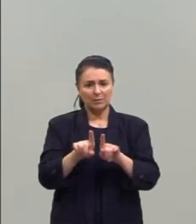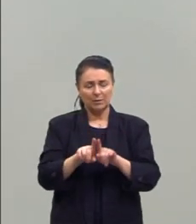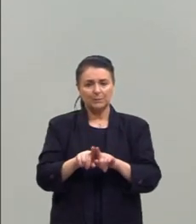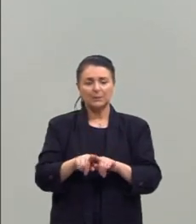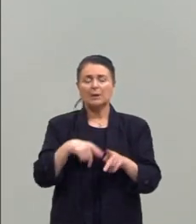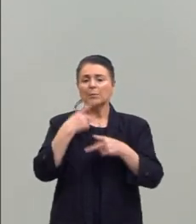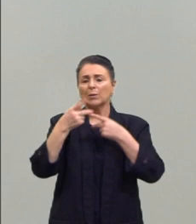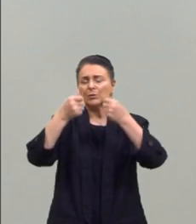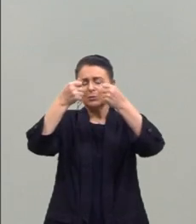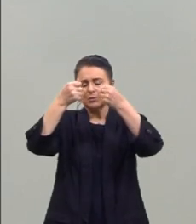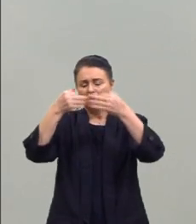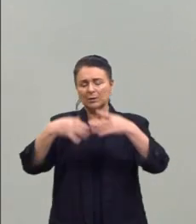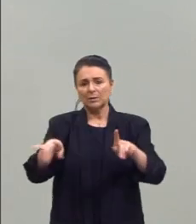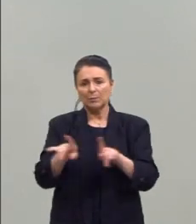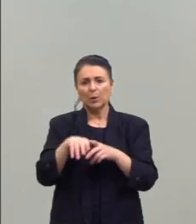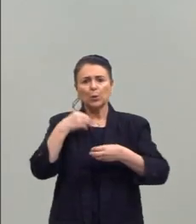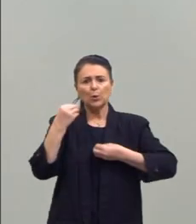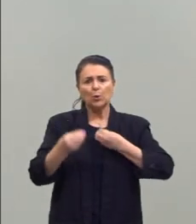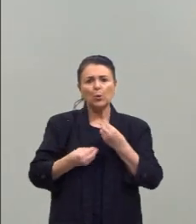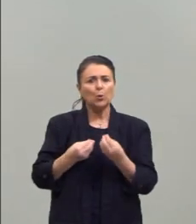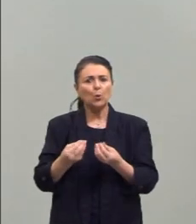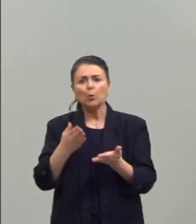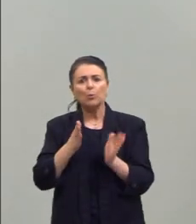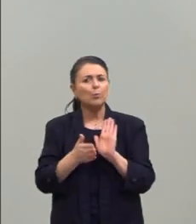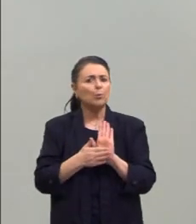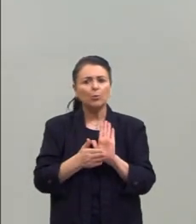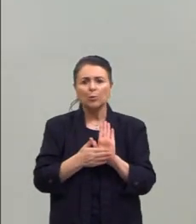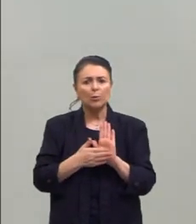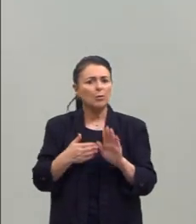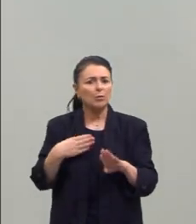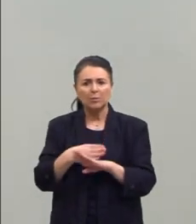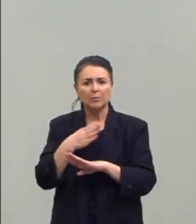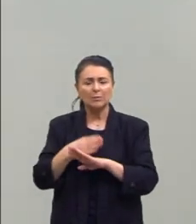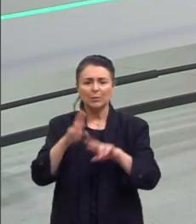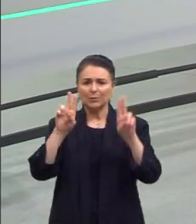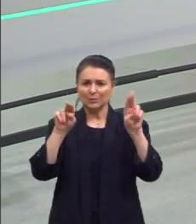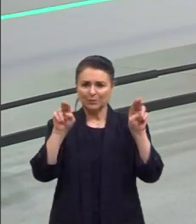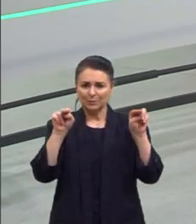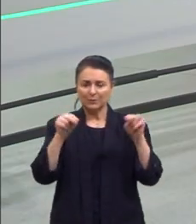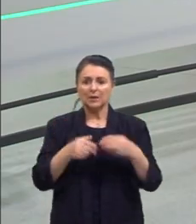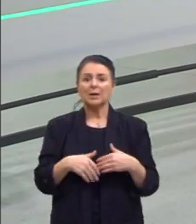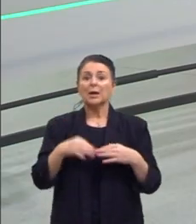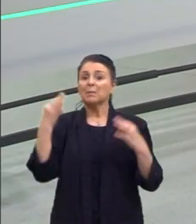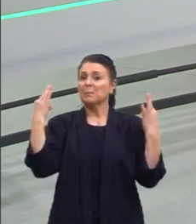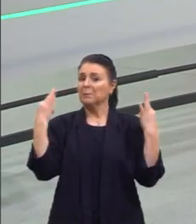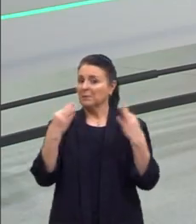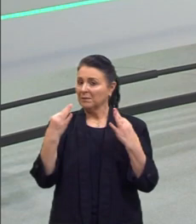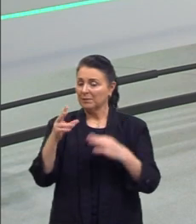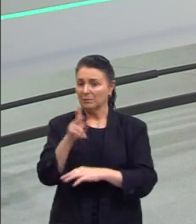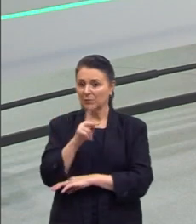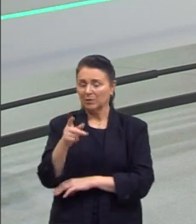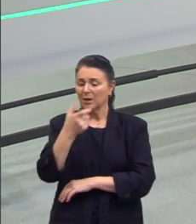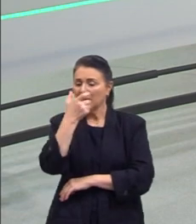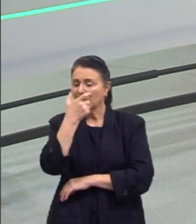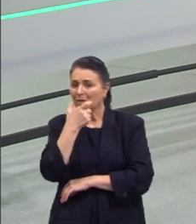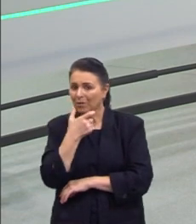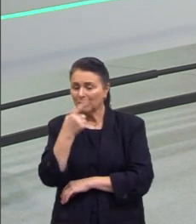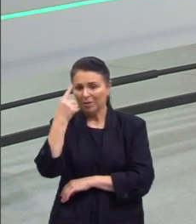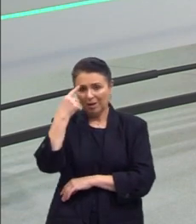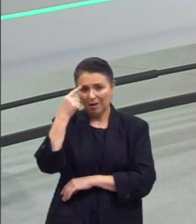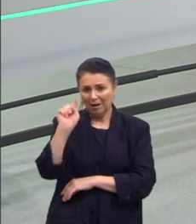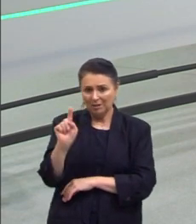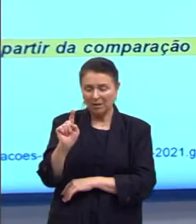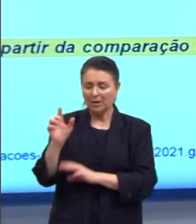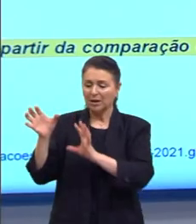pouco daquela questão de como propor uma intervenção para esses temas. Exatamente, Lucas, perfeito. Eu acho que essa ideia de